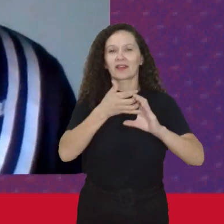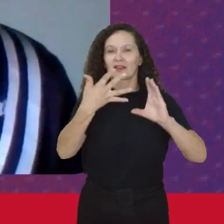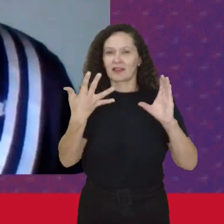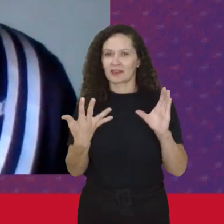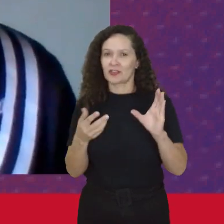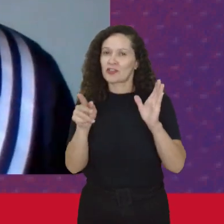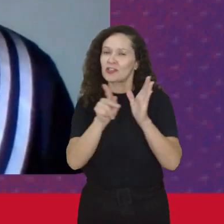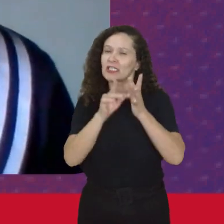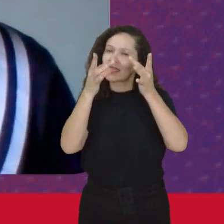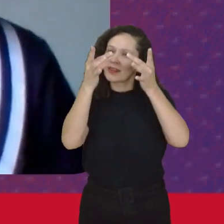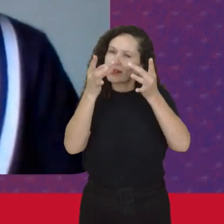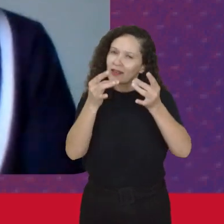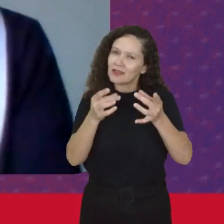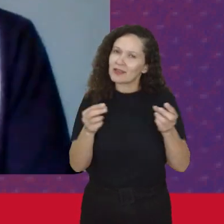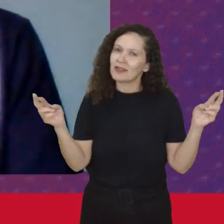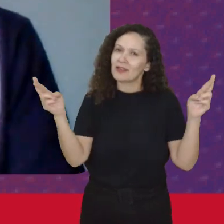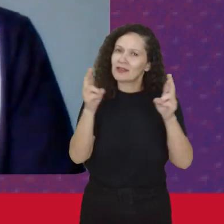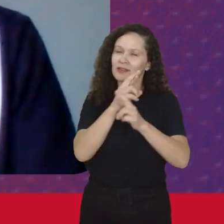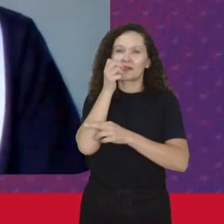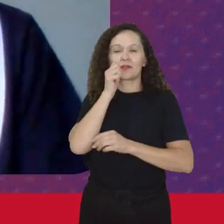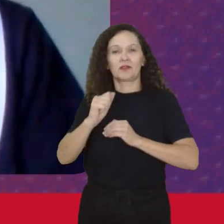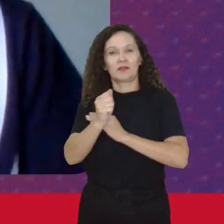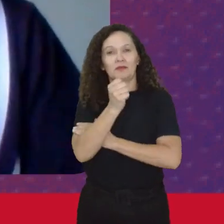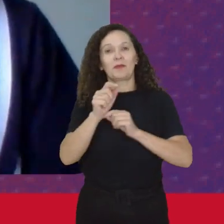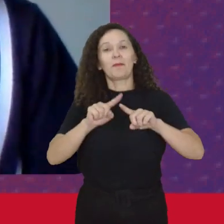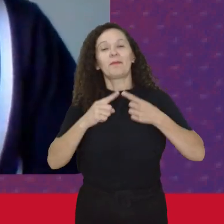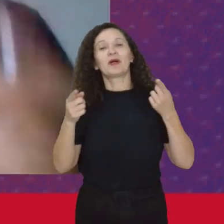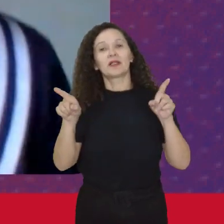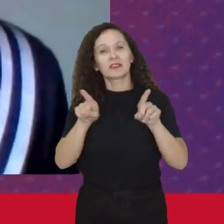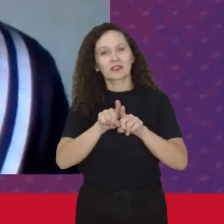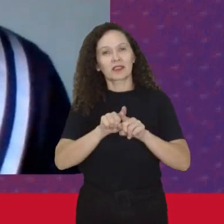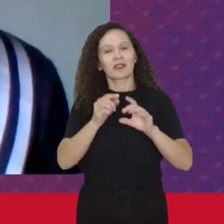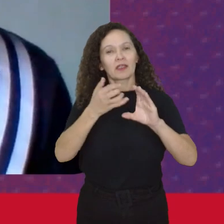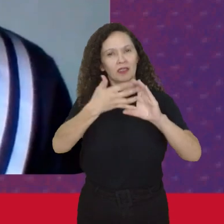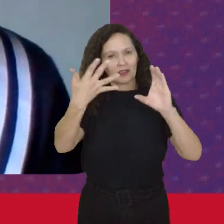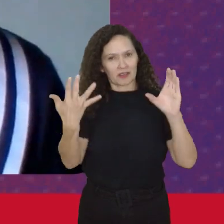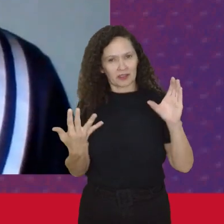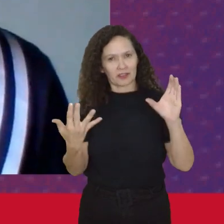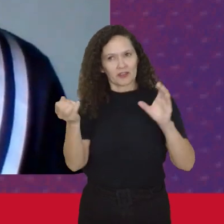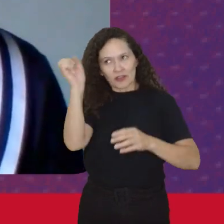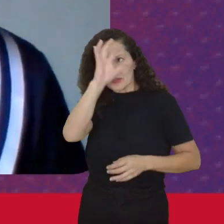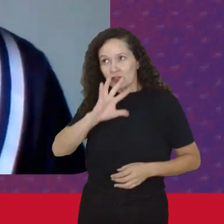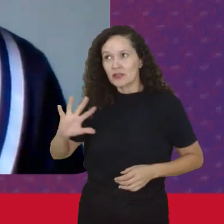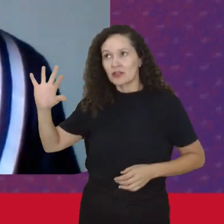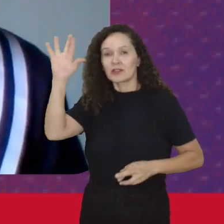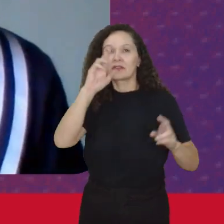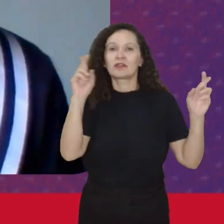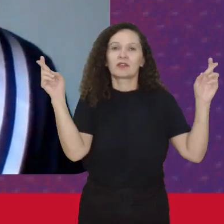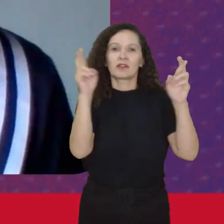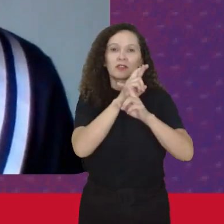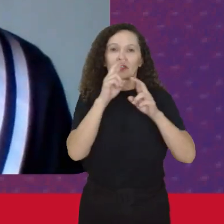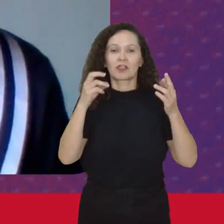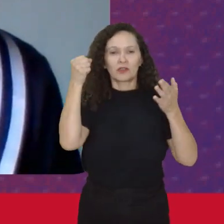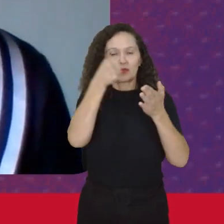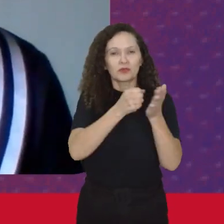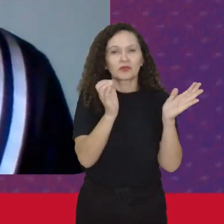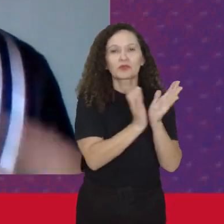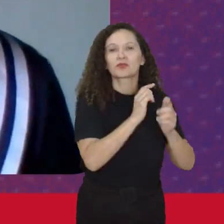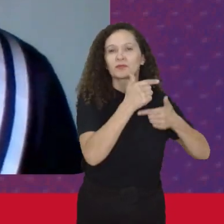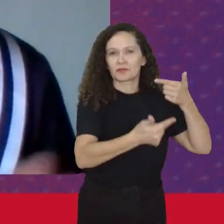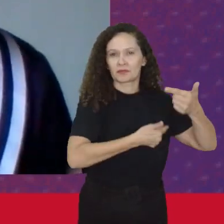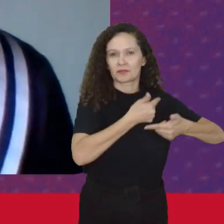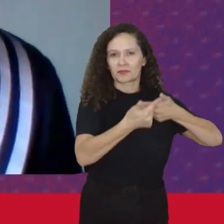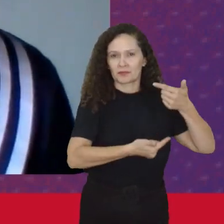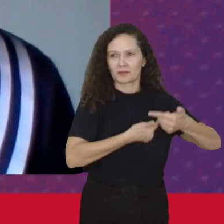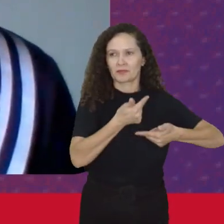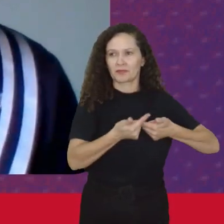Específicos Em relação ao feminismo Mas também Os aspectos Globais Em relação A luta Da classe Trabalhadora Que